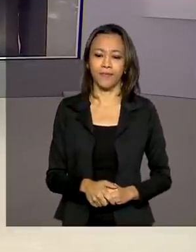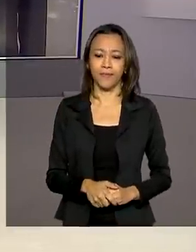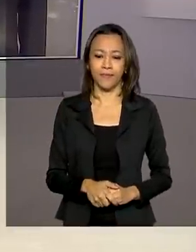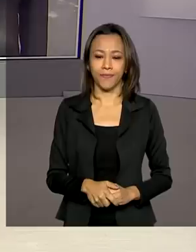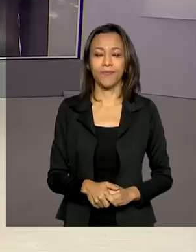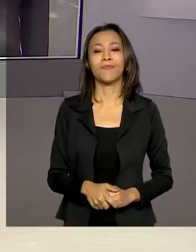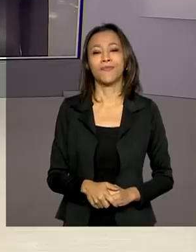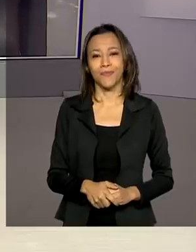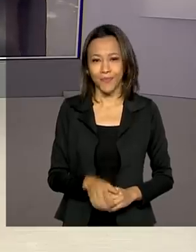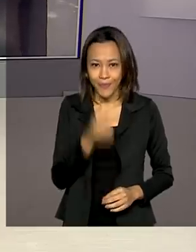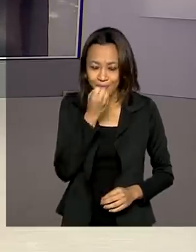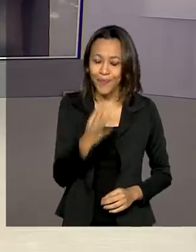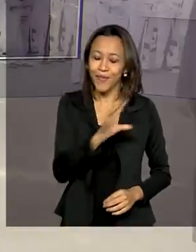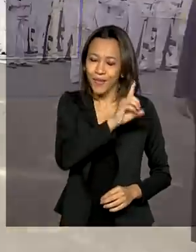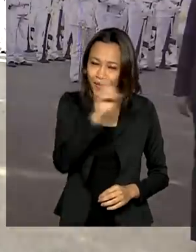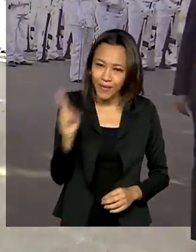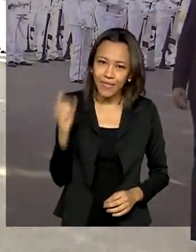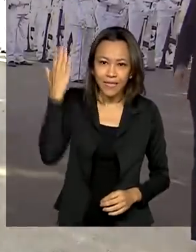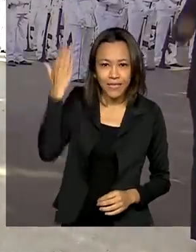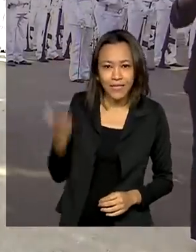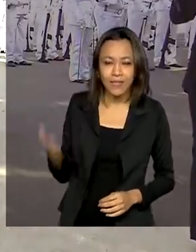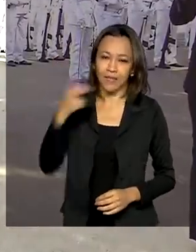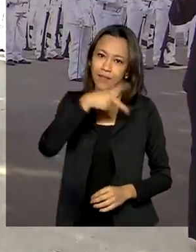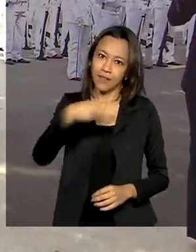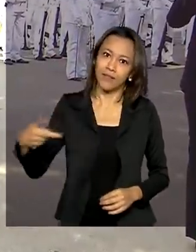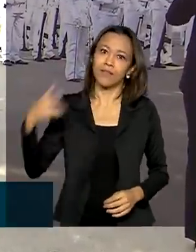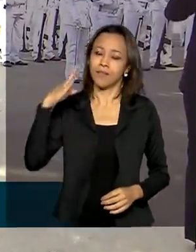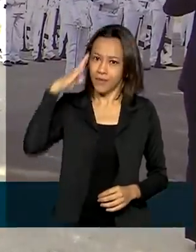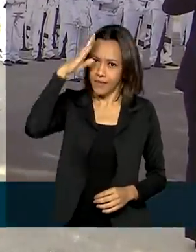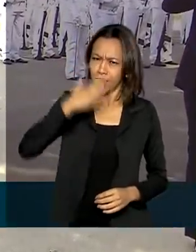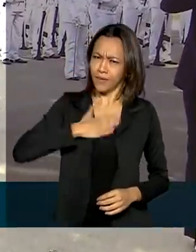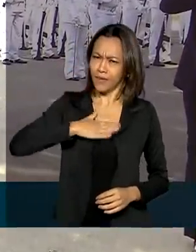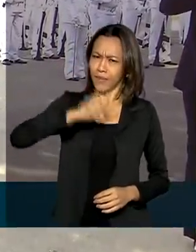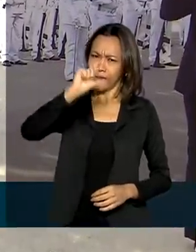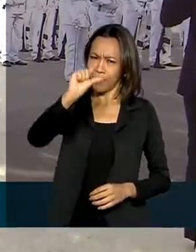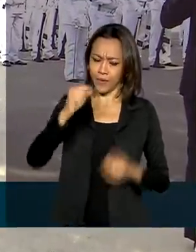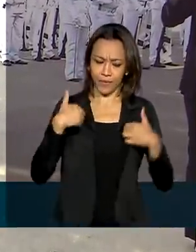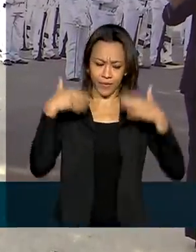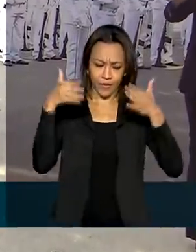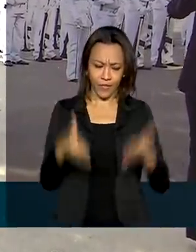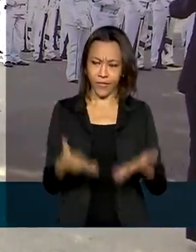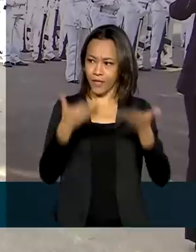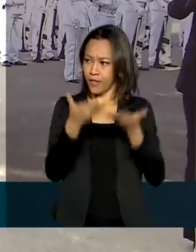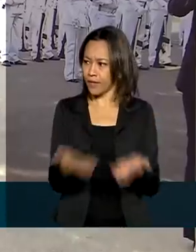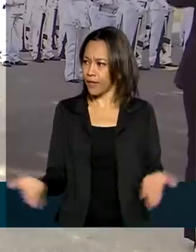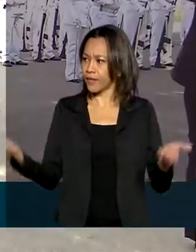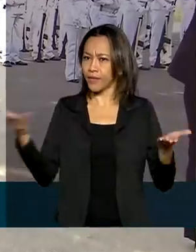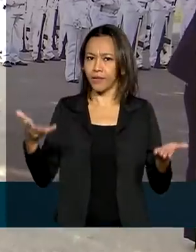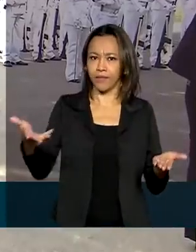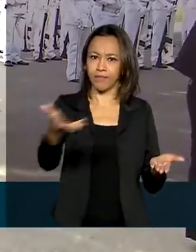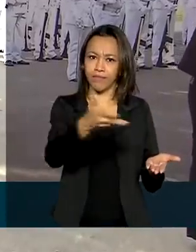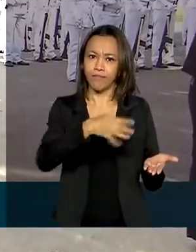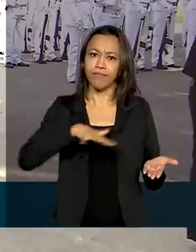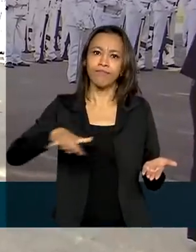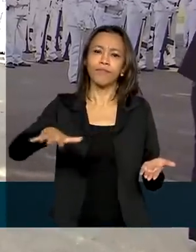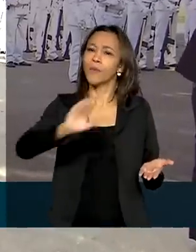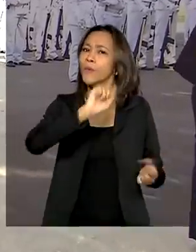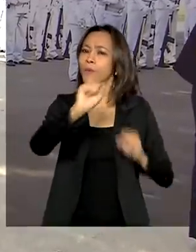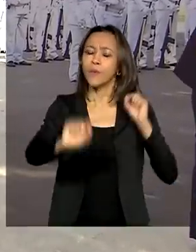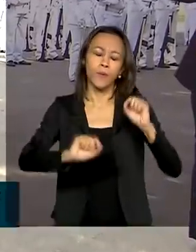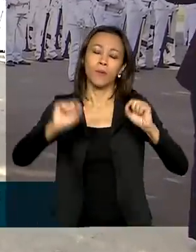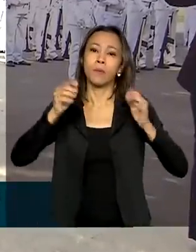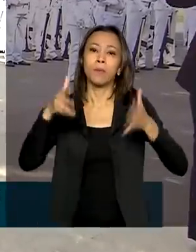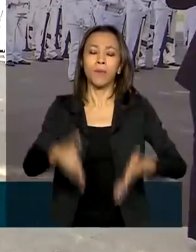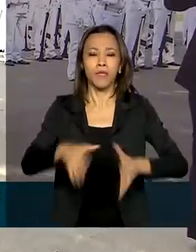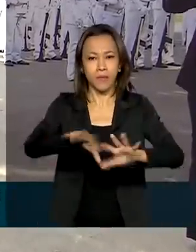Bom dia, Renato. O presidente da República Jair Bolsonaro deve chegar daqui a pouco no Centro de Instrução Almirante Alexandrino. Ele vai participar